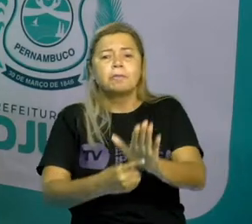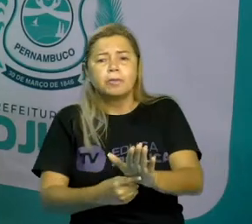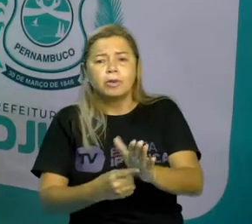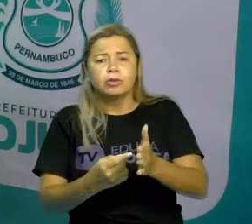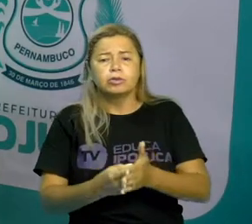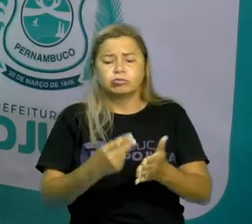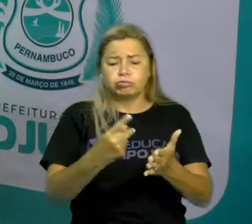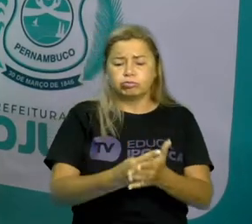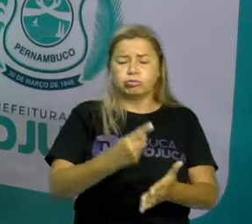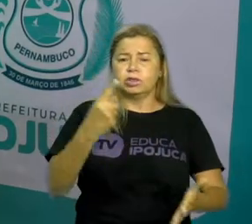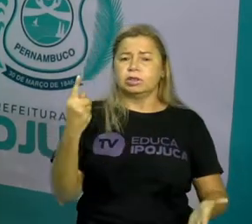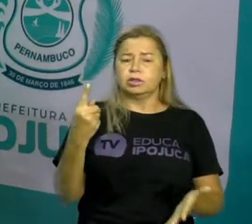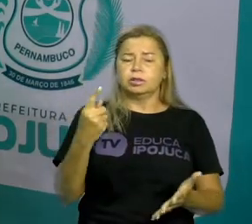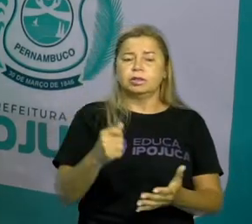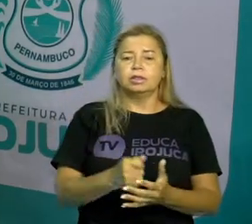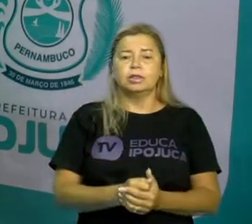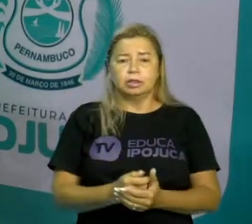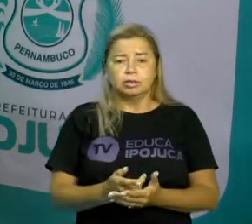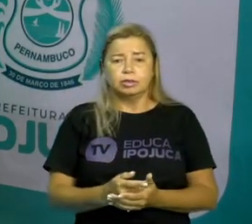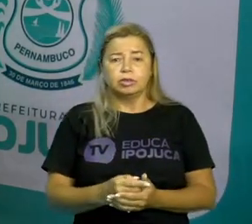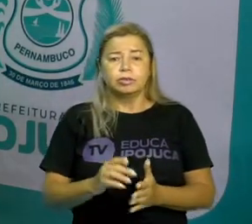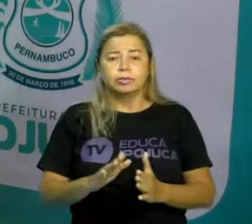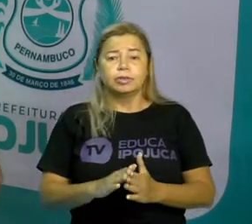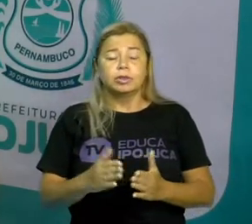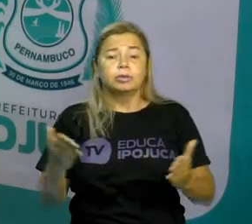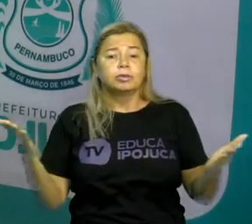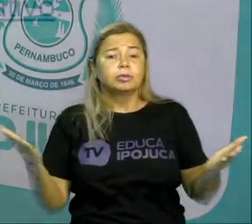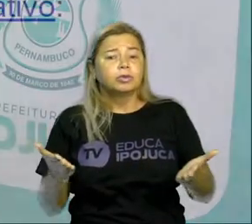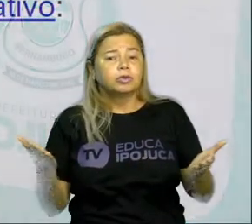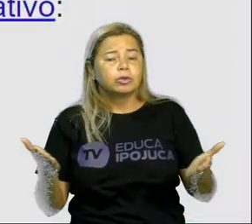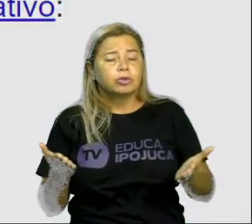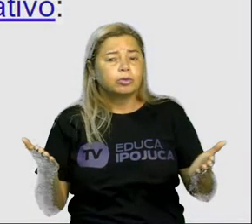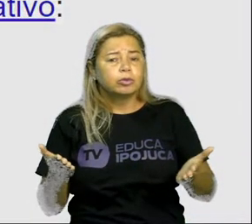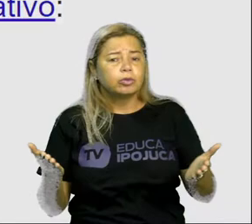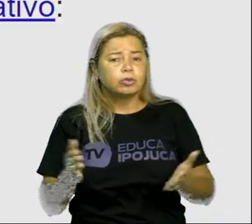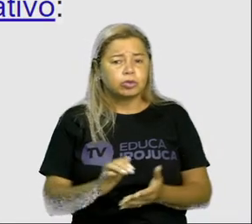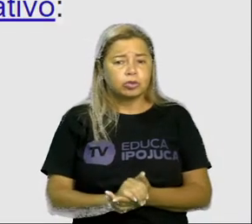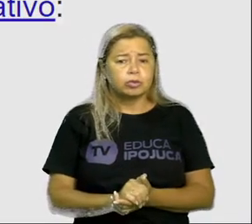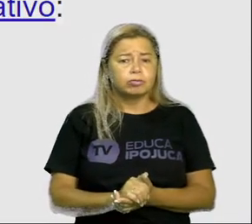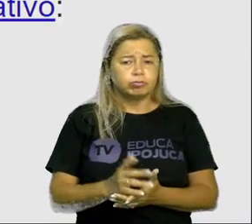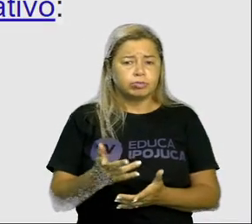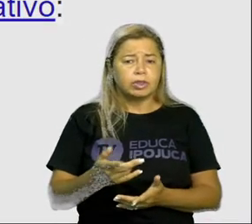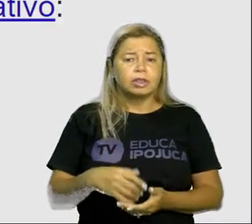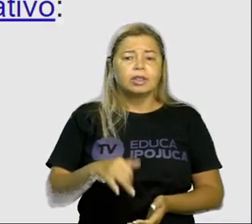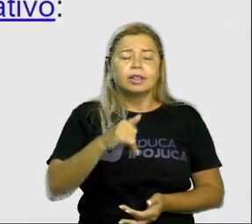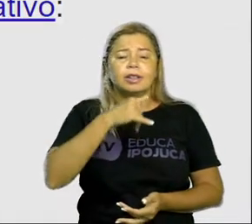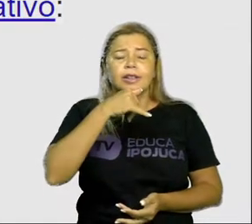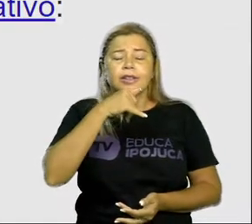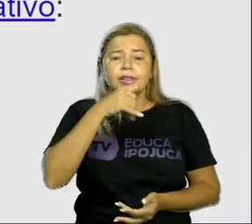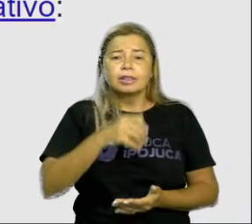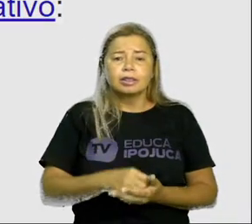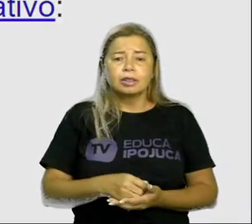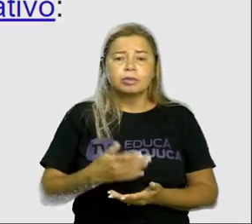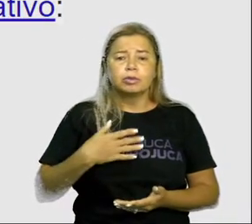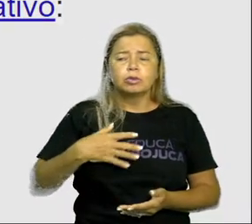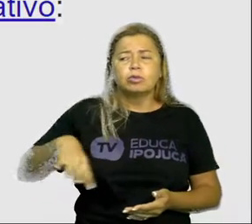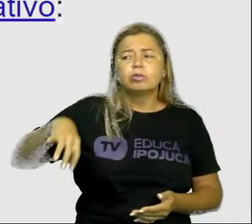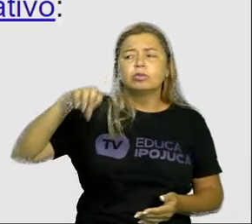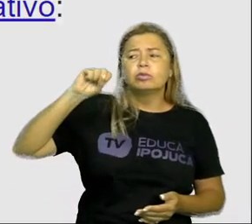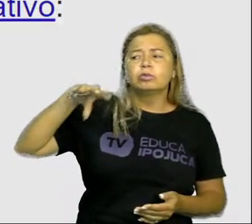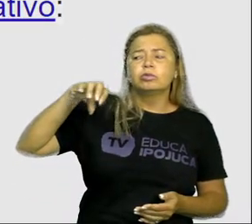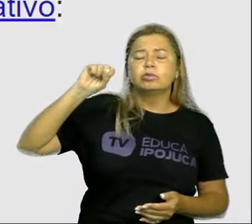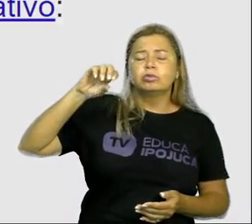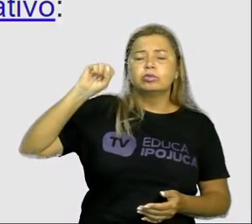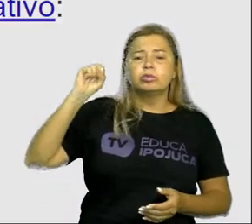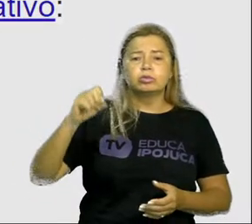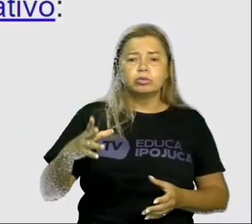certos Pessoal No presente do indicativo A gente tem Eu ouço música Se eu ouço música